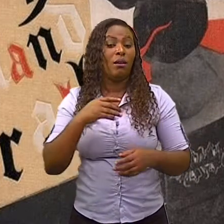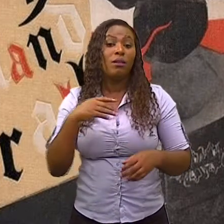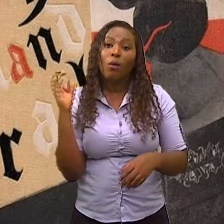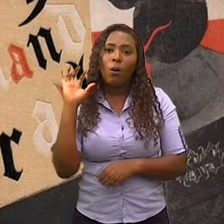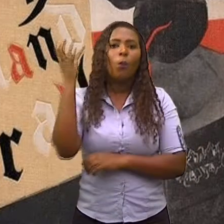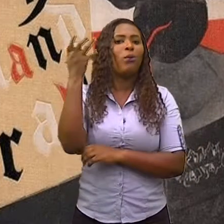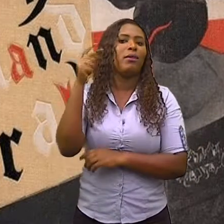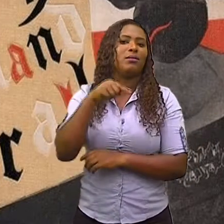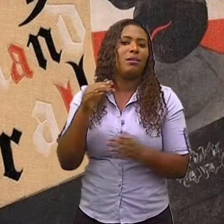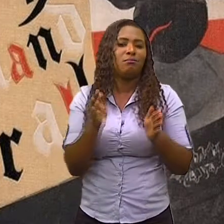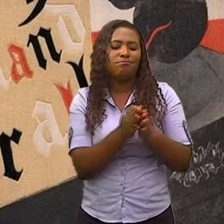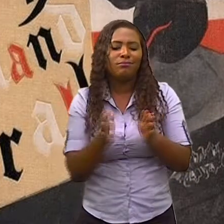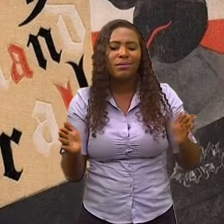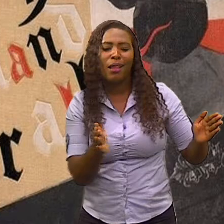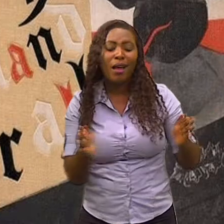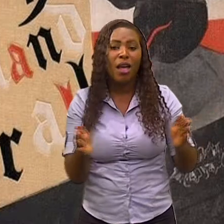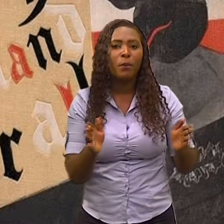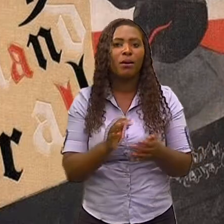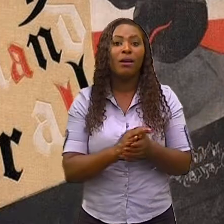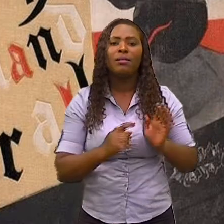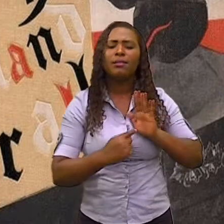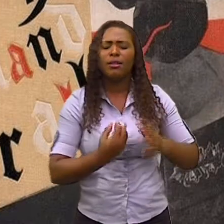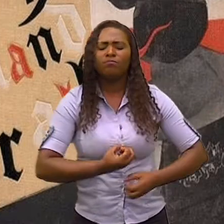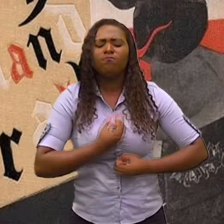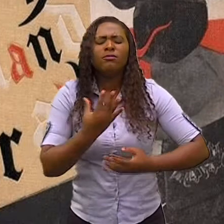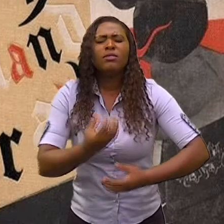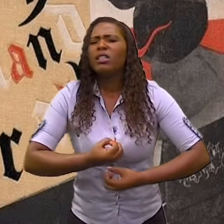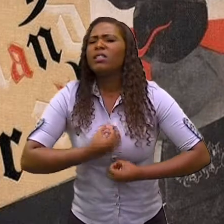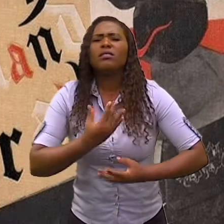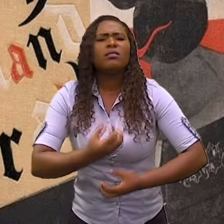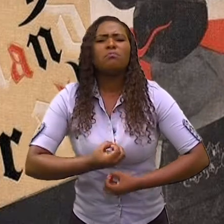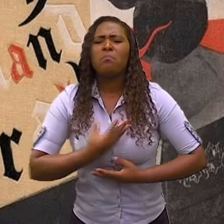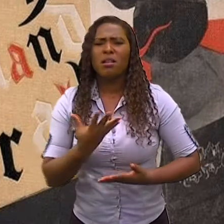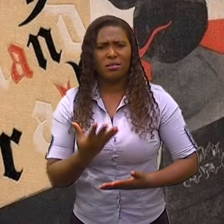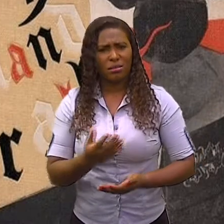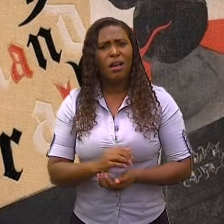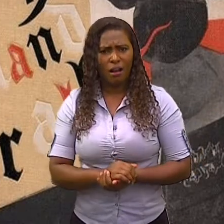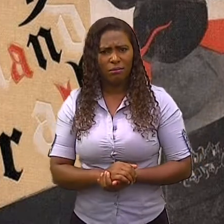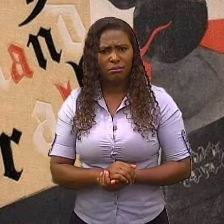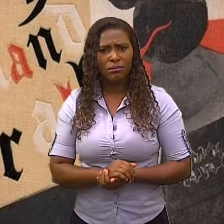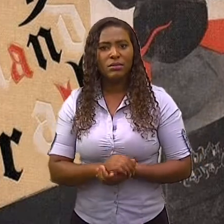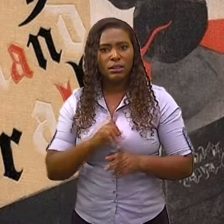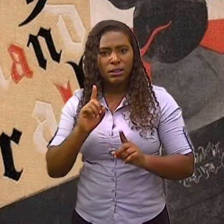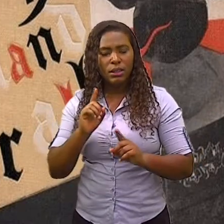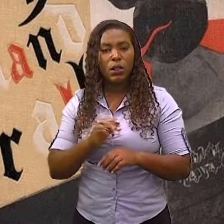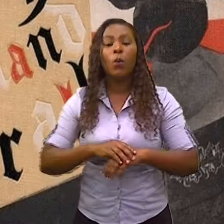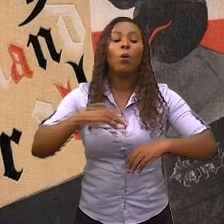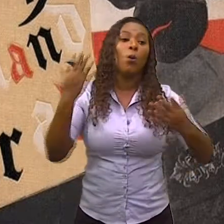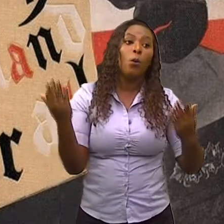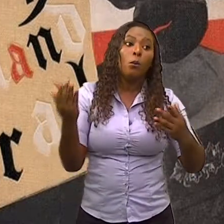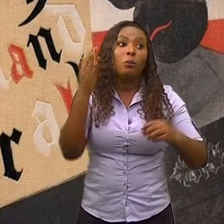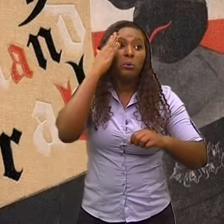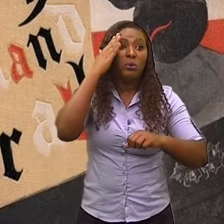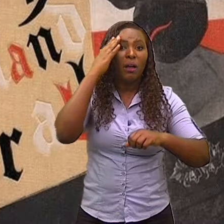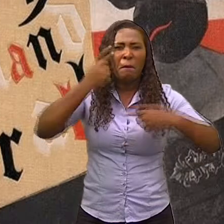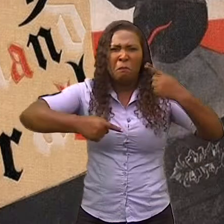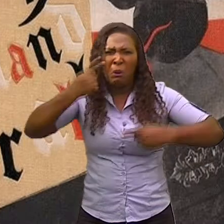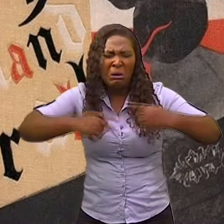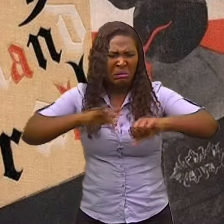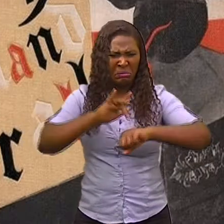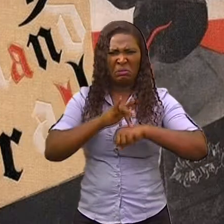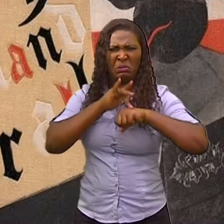cultura. O dadaísmo, vamos entender, ele defende o absurdo, a incoerência, a